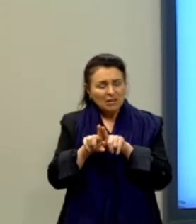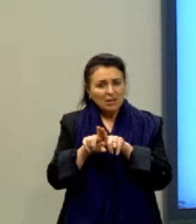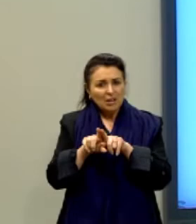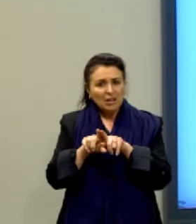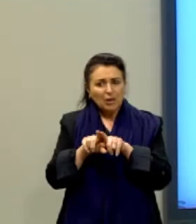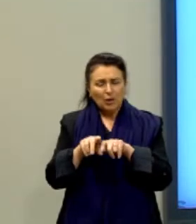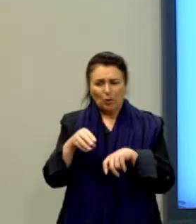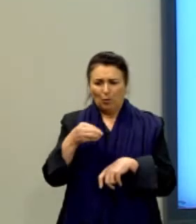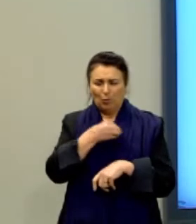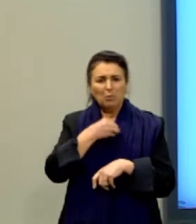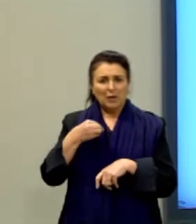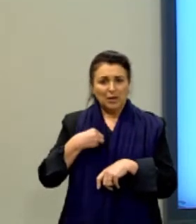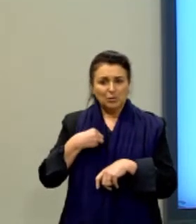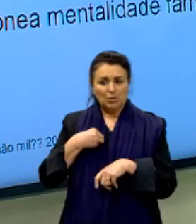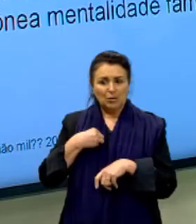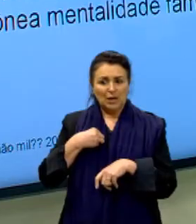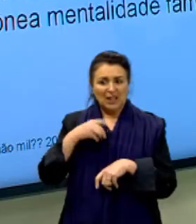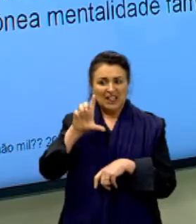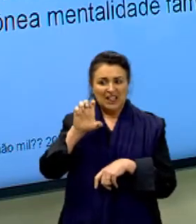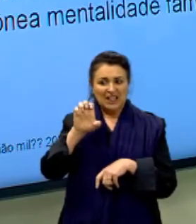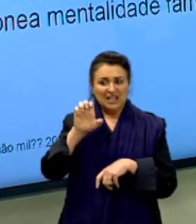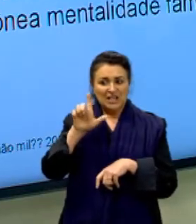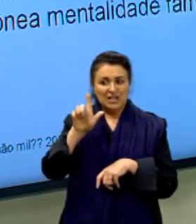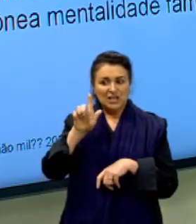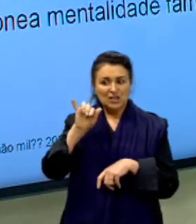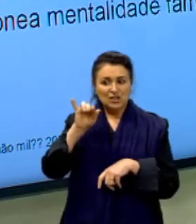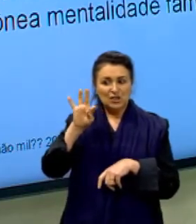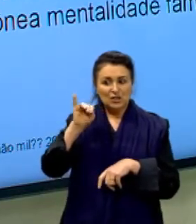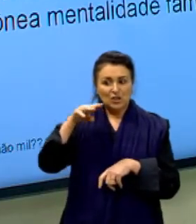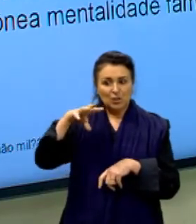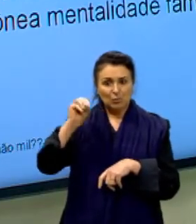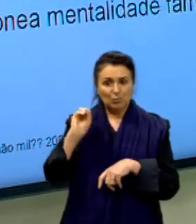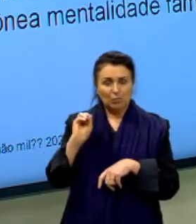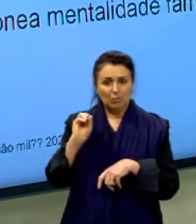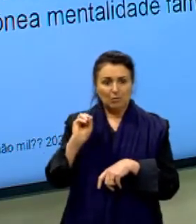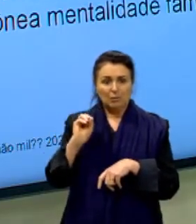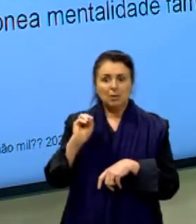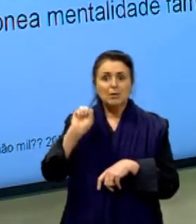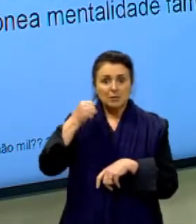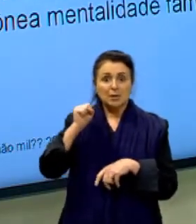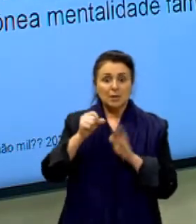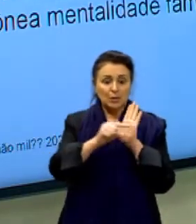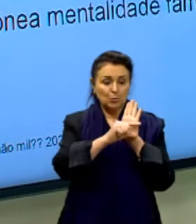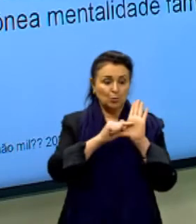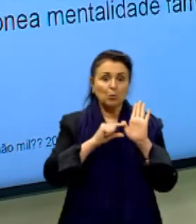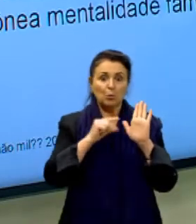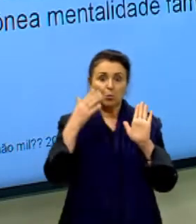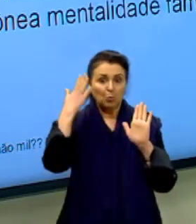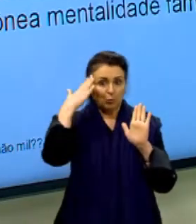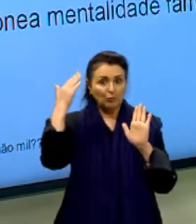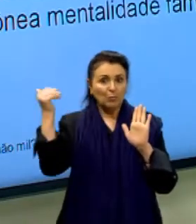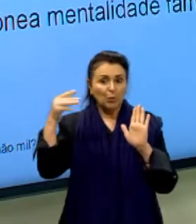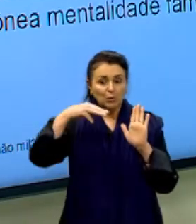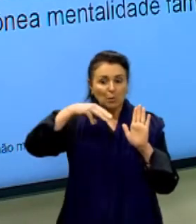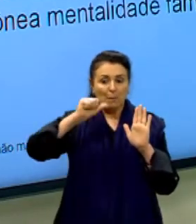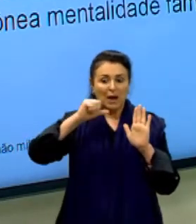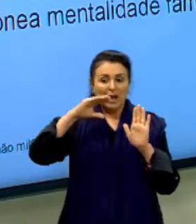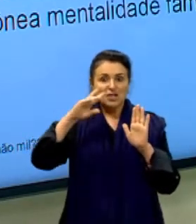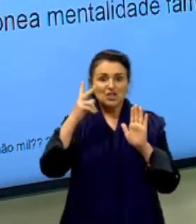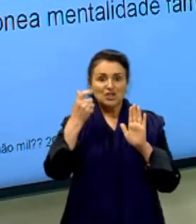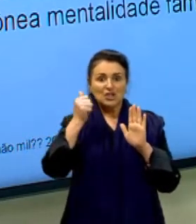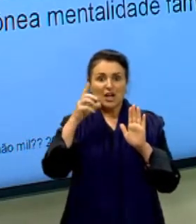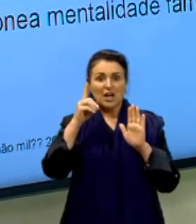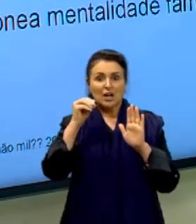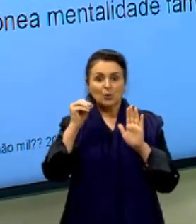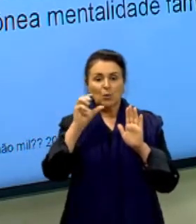ele é legítimo? É, né, gente? É o Machado de Assis, um maiores escritores da literatura brasileira. O conto que